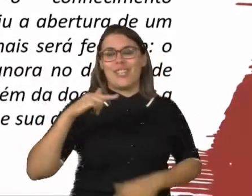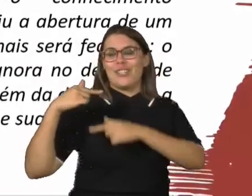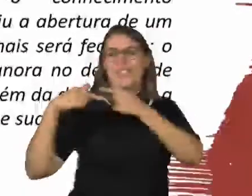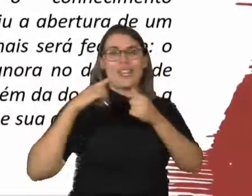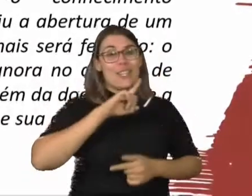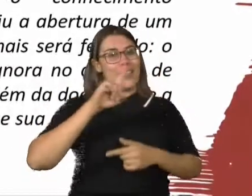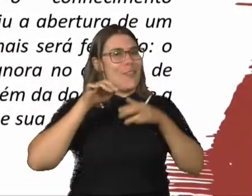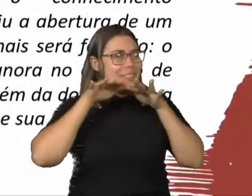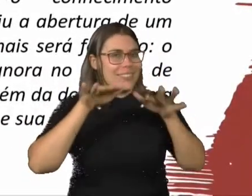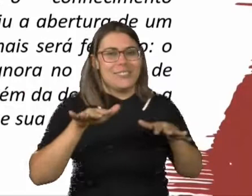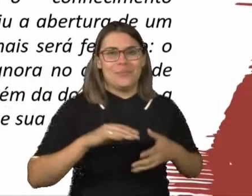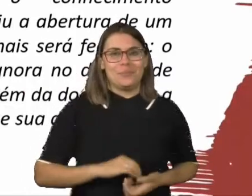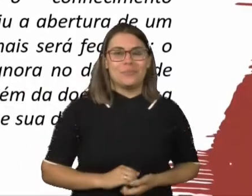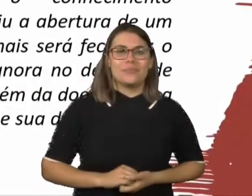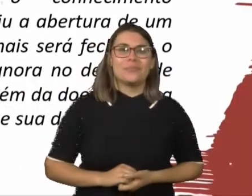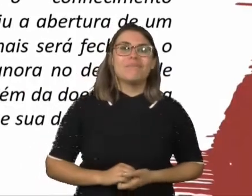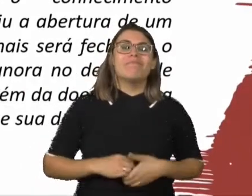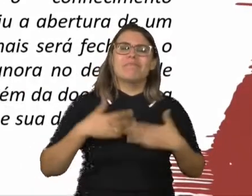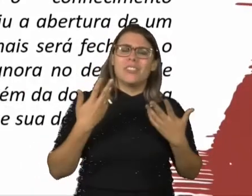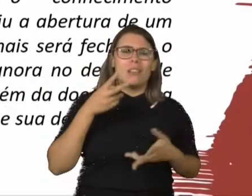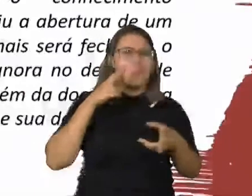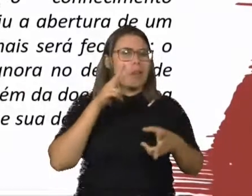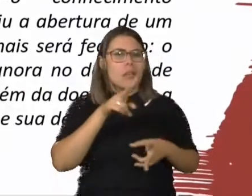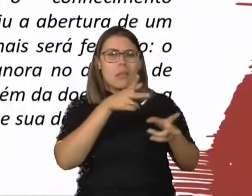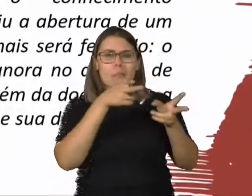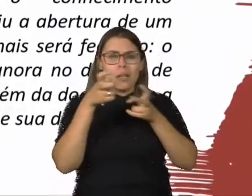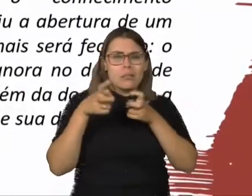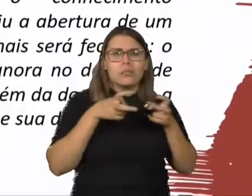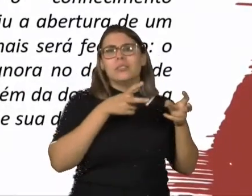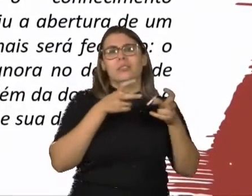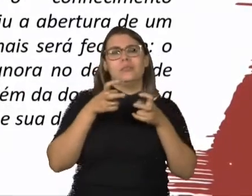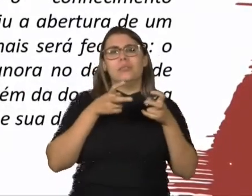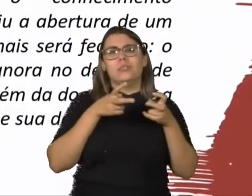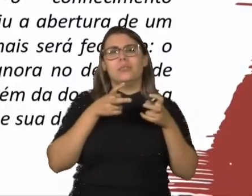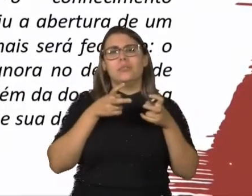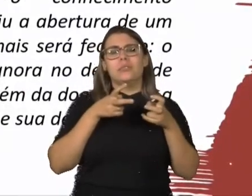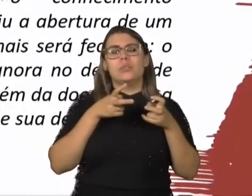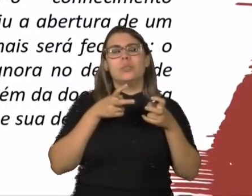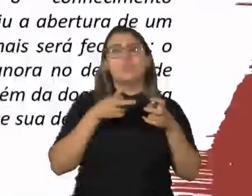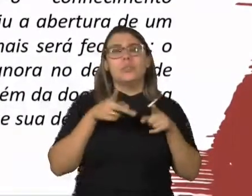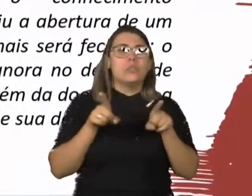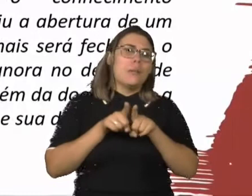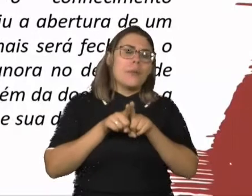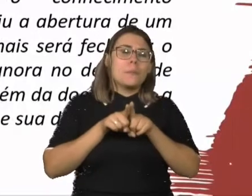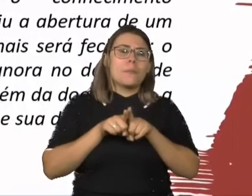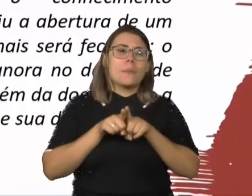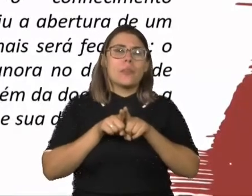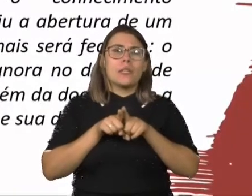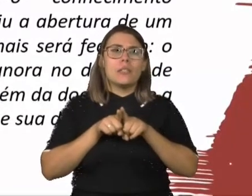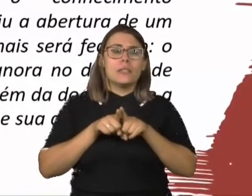foi dito por outros profissionais especialistas na área, na primeira mentoria que nós tivemos com o Dr. Fernando, o quanto ele falou da